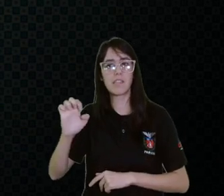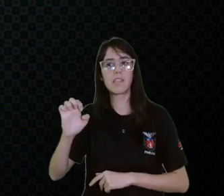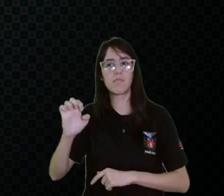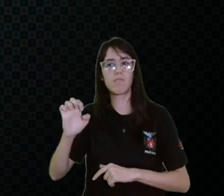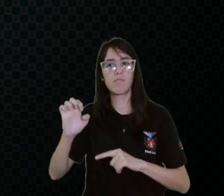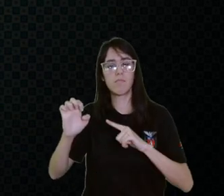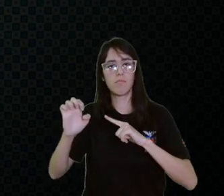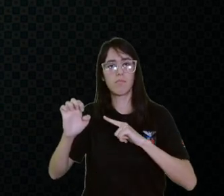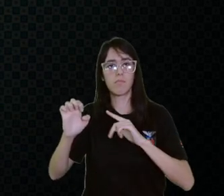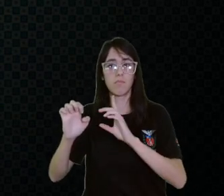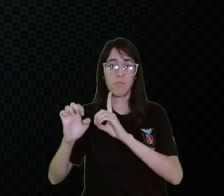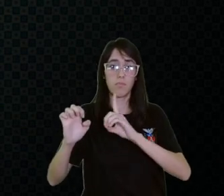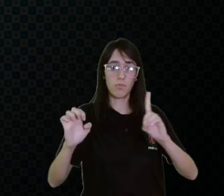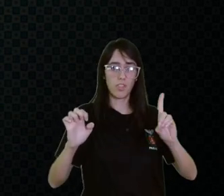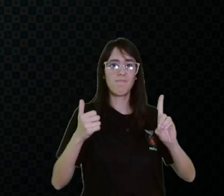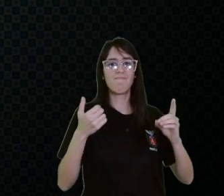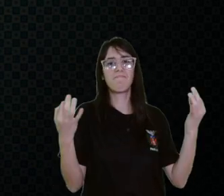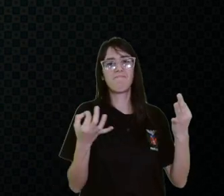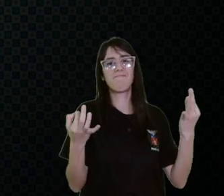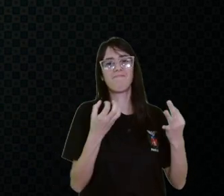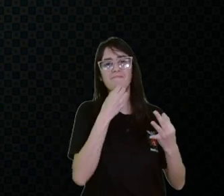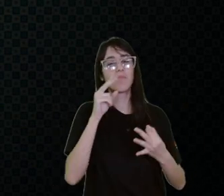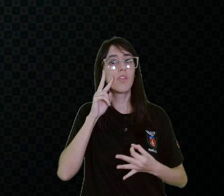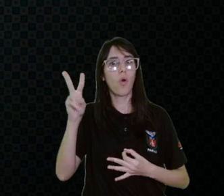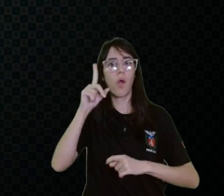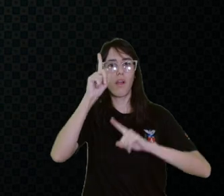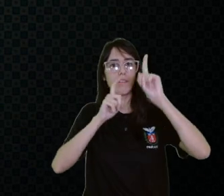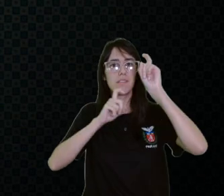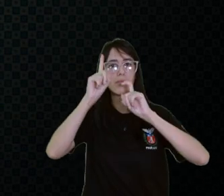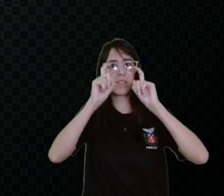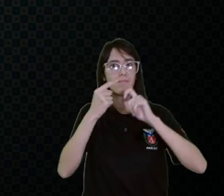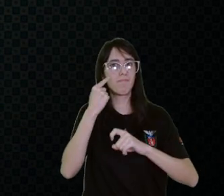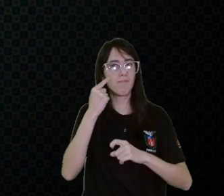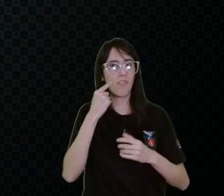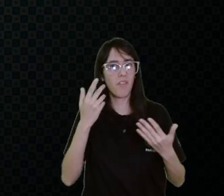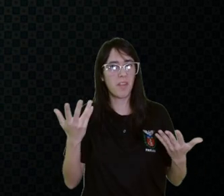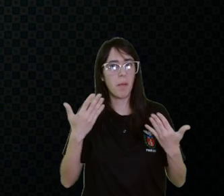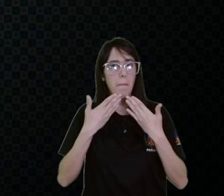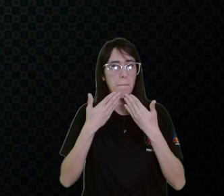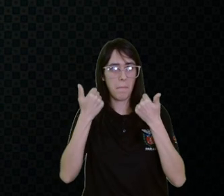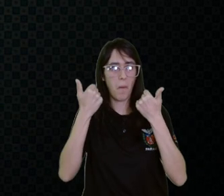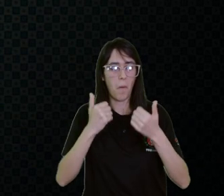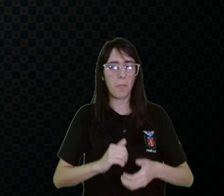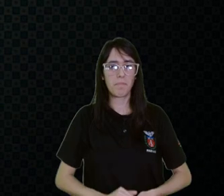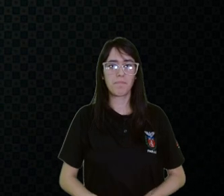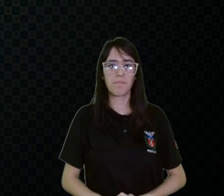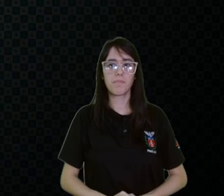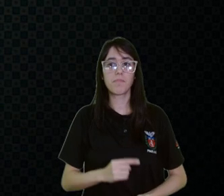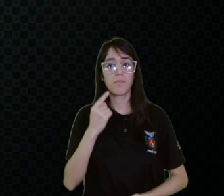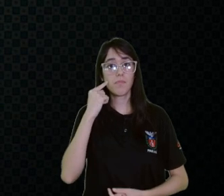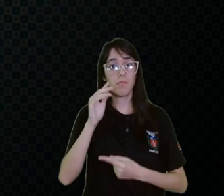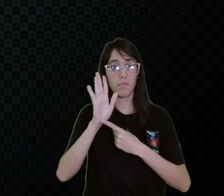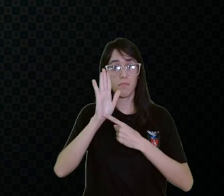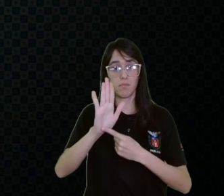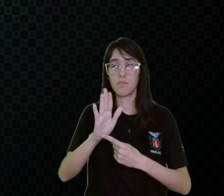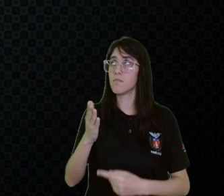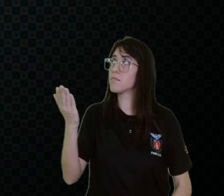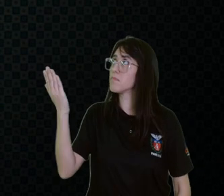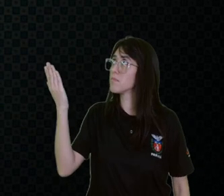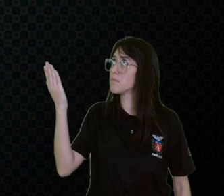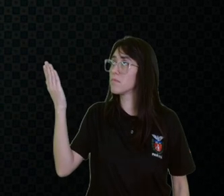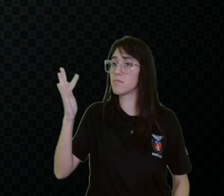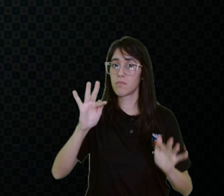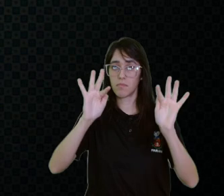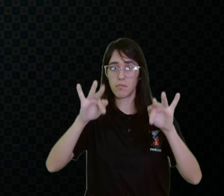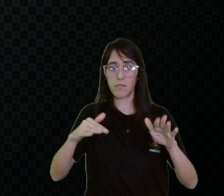posicionada à direita. Eu ainda falo, olha a expressão facial de participação e comunicação que ela tem, né? Então, aqui eu trago uma mensagem